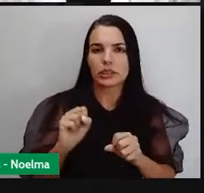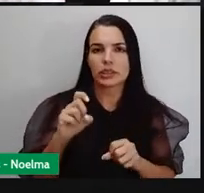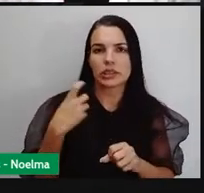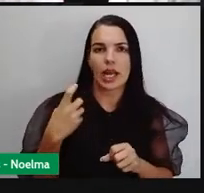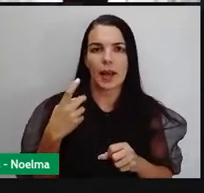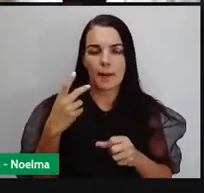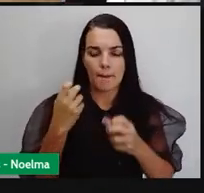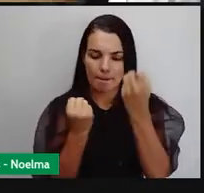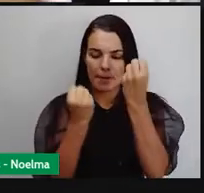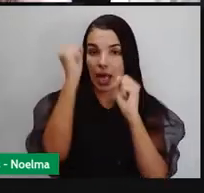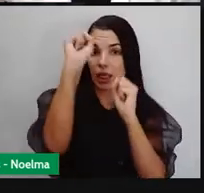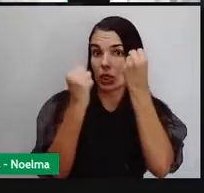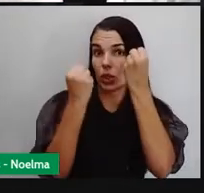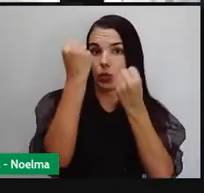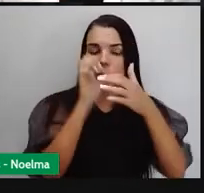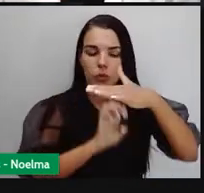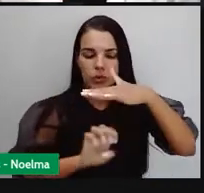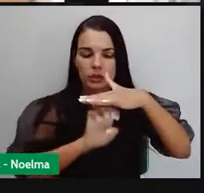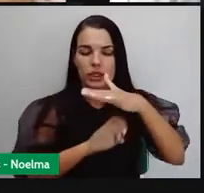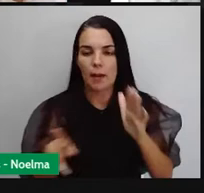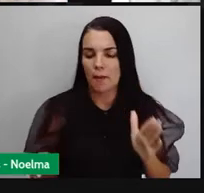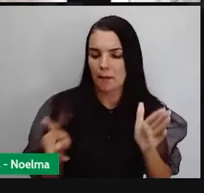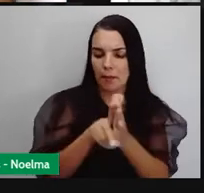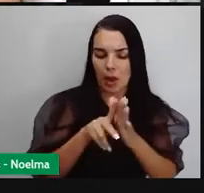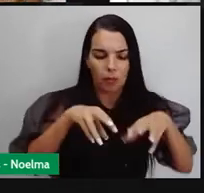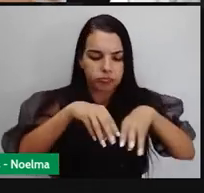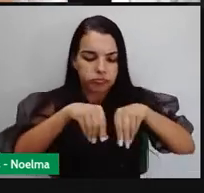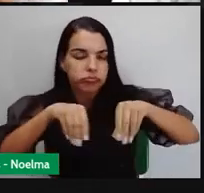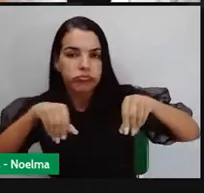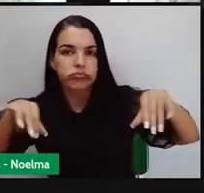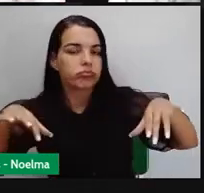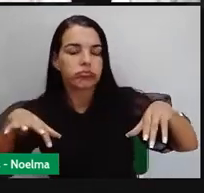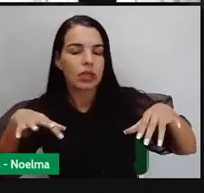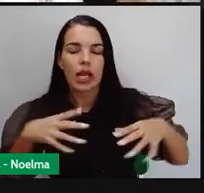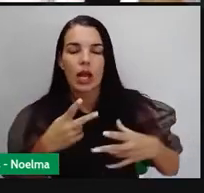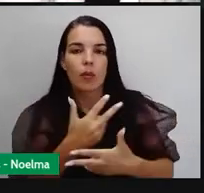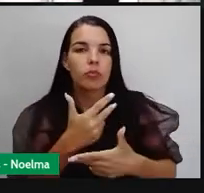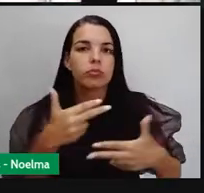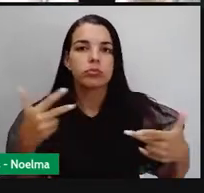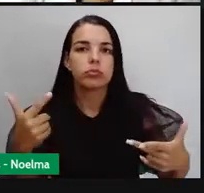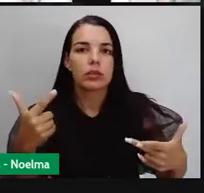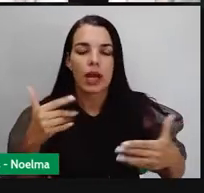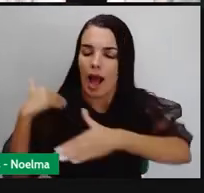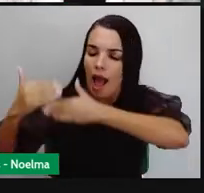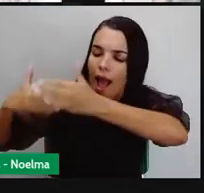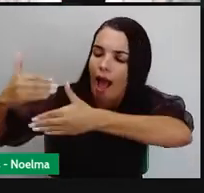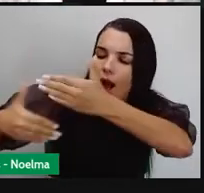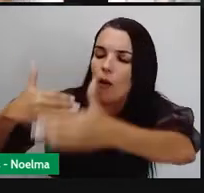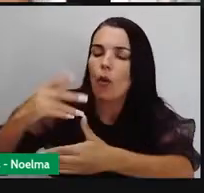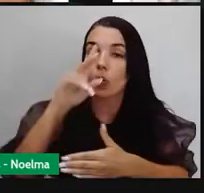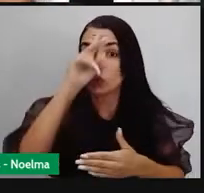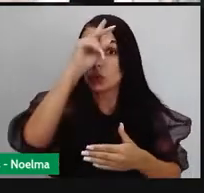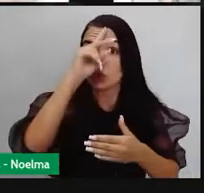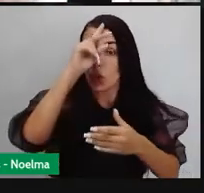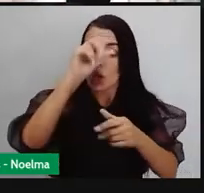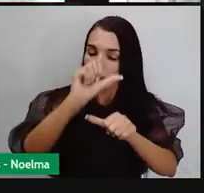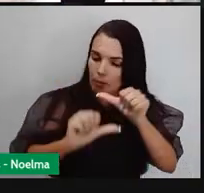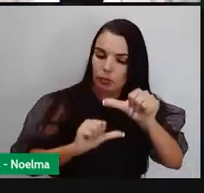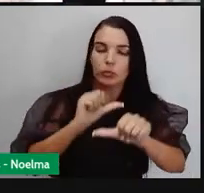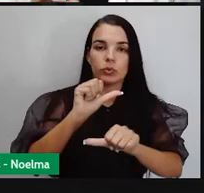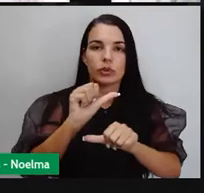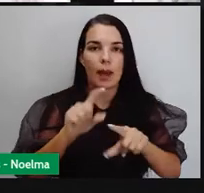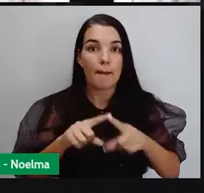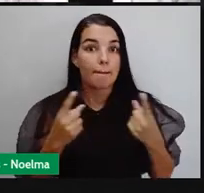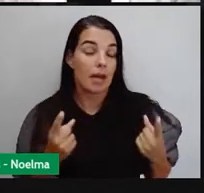industriais, podem ser donos de terra, podem ser de vários tipos. Ao longo da história isso vai mudando, mas também